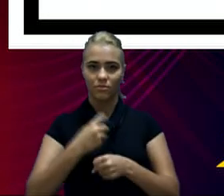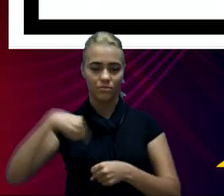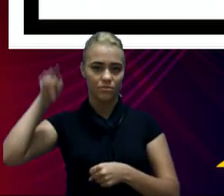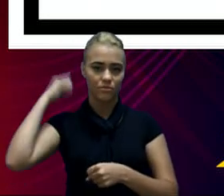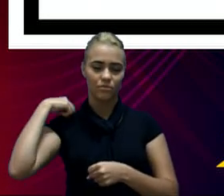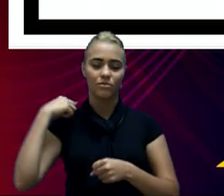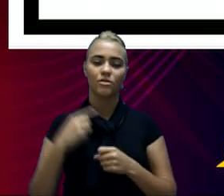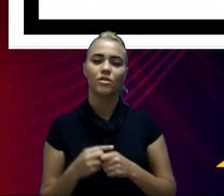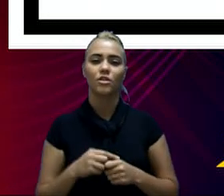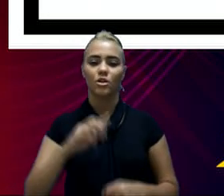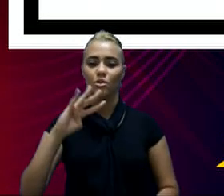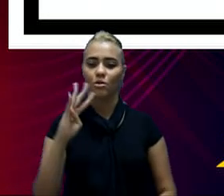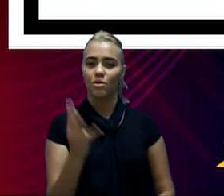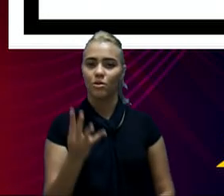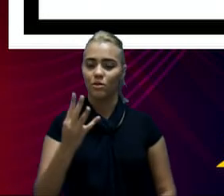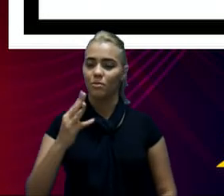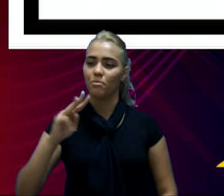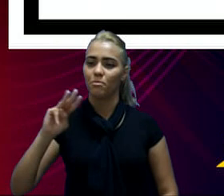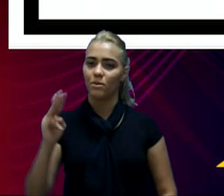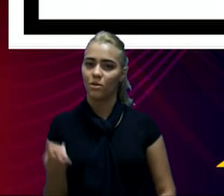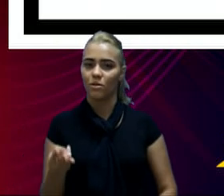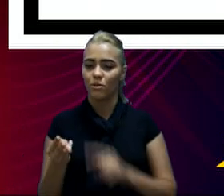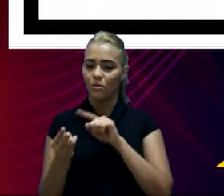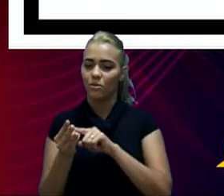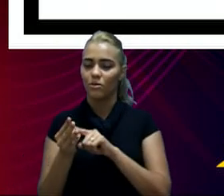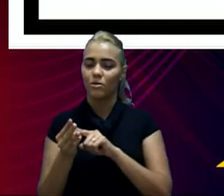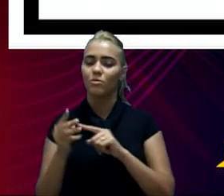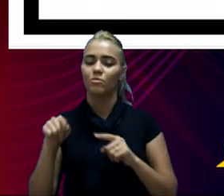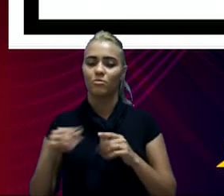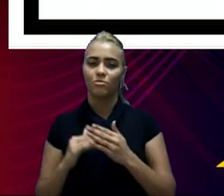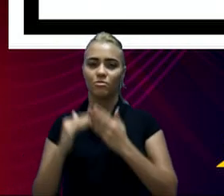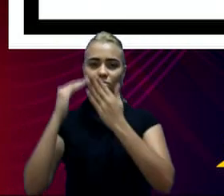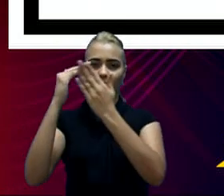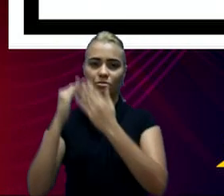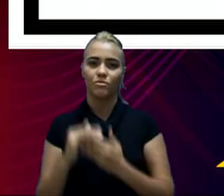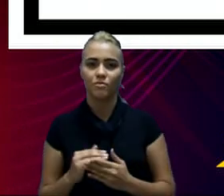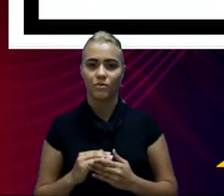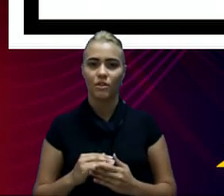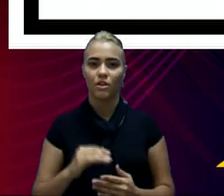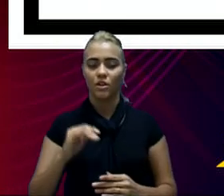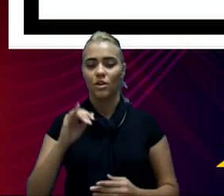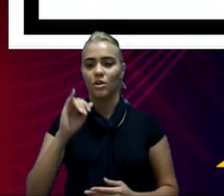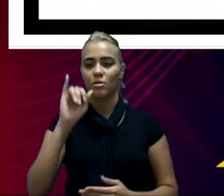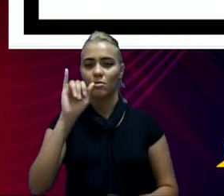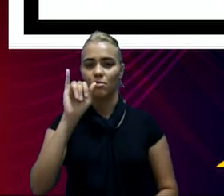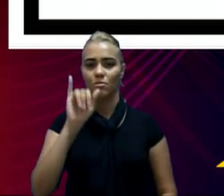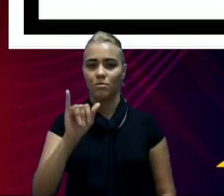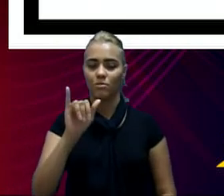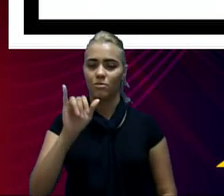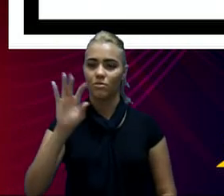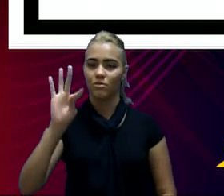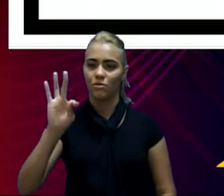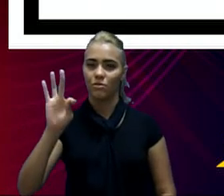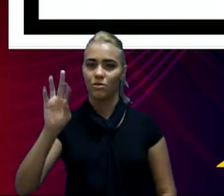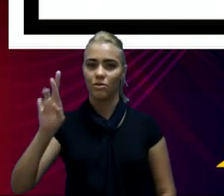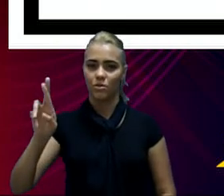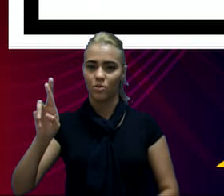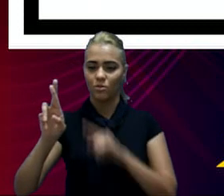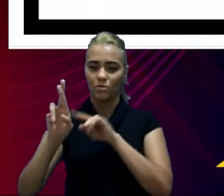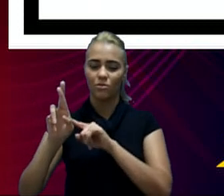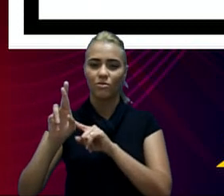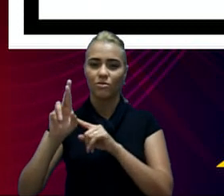.756.000. O Imposto Territorial Rural, muito pequeno, muito sucinto,